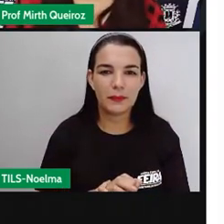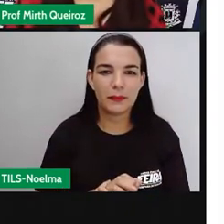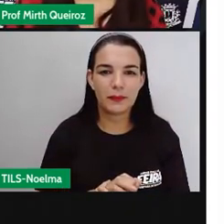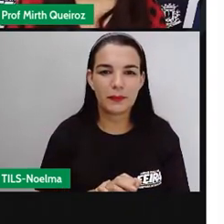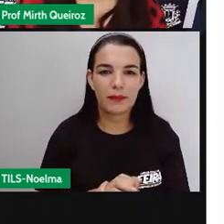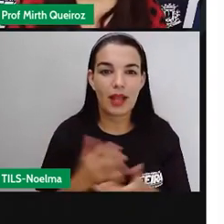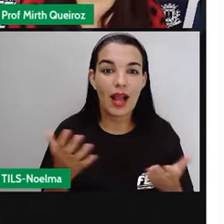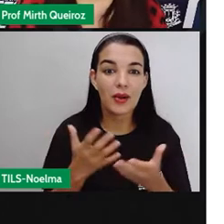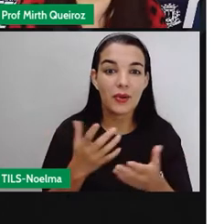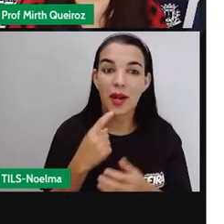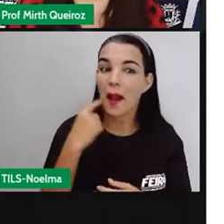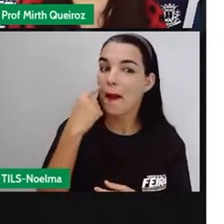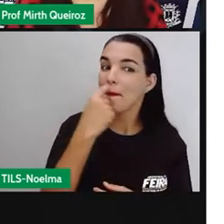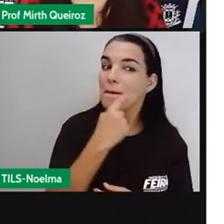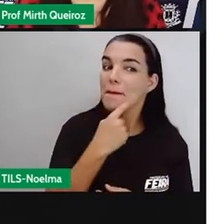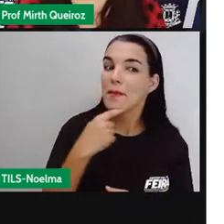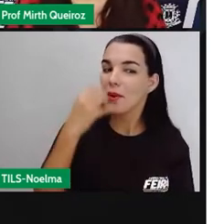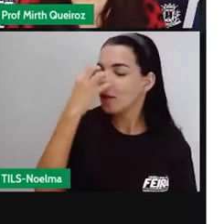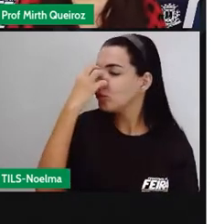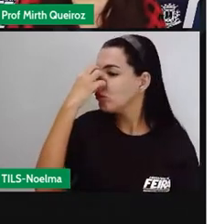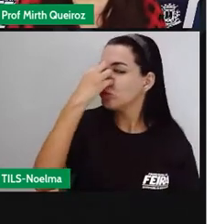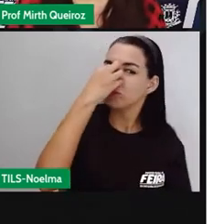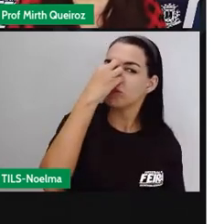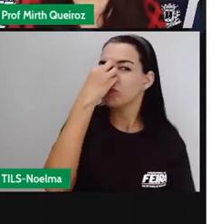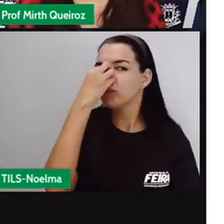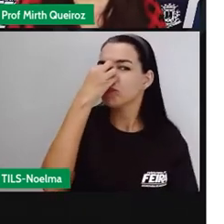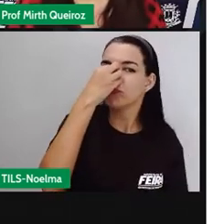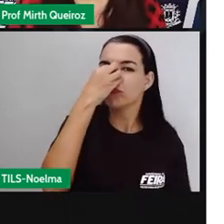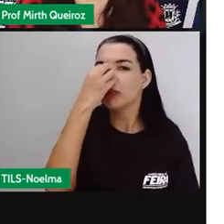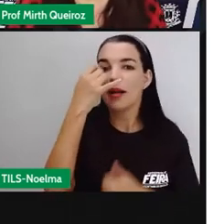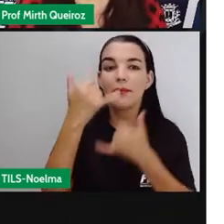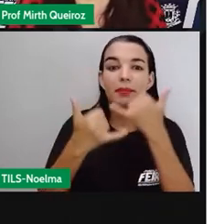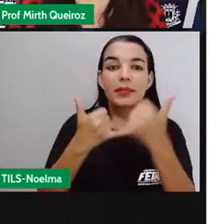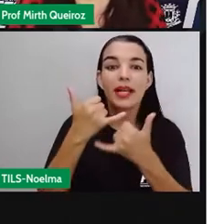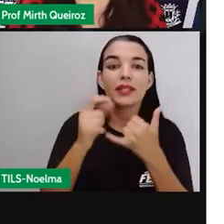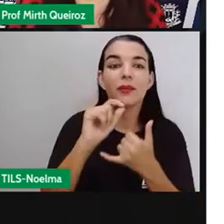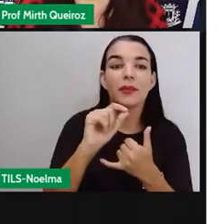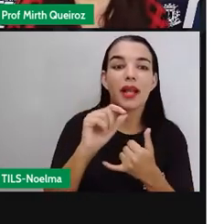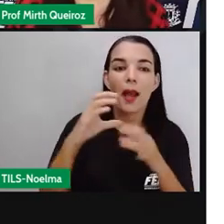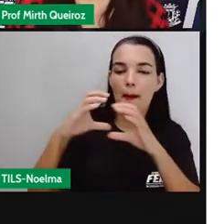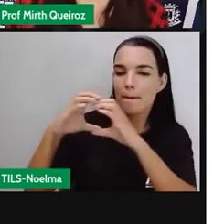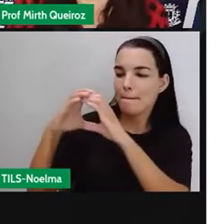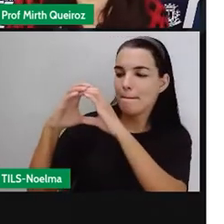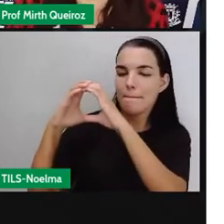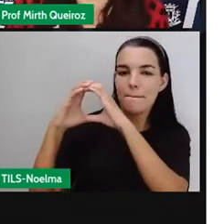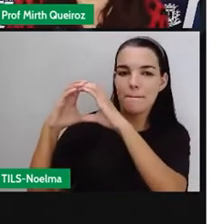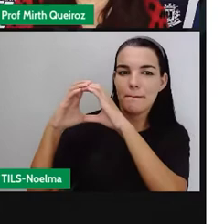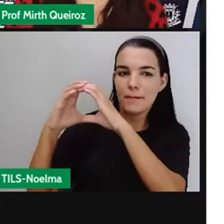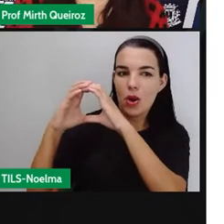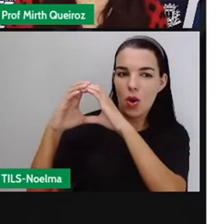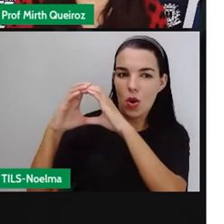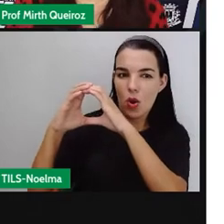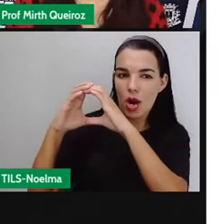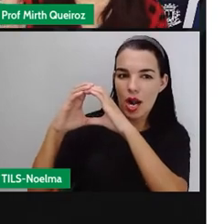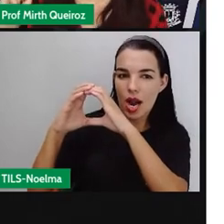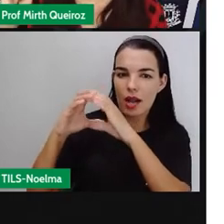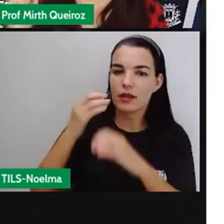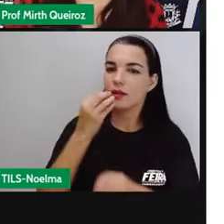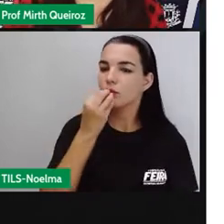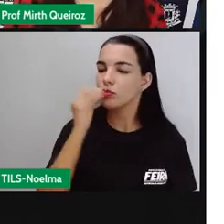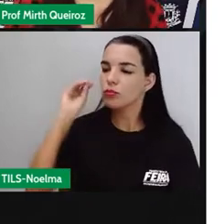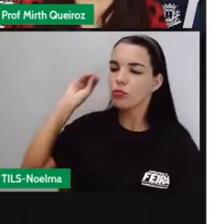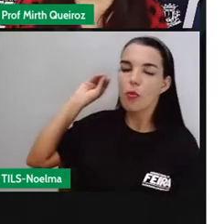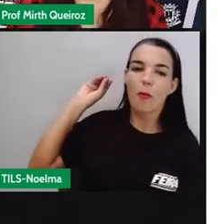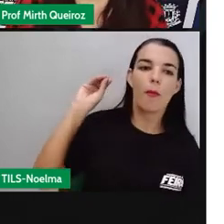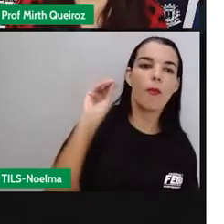A boca do palhaço, que é um tipo de brincadeira onde na boca do palhaço se fica um buraco e você deve